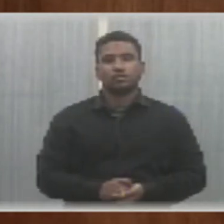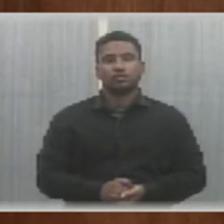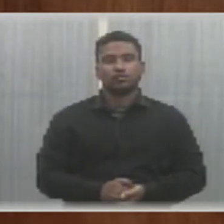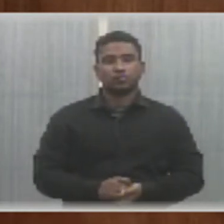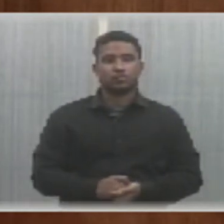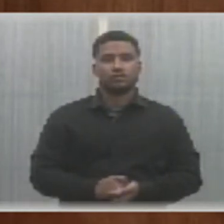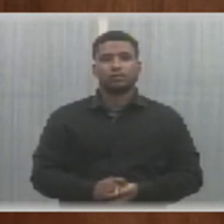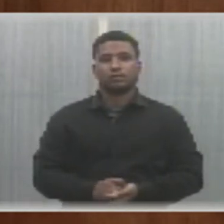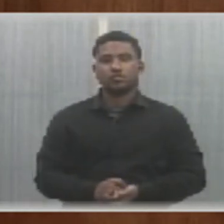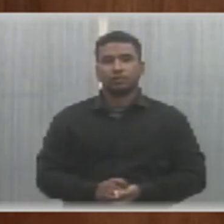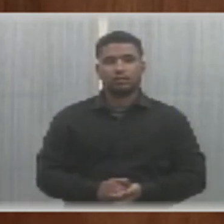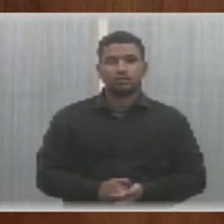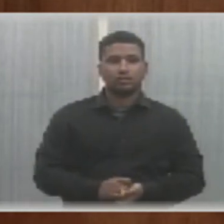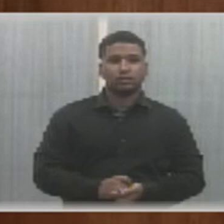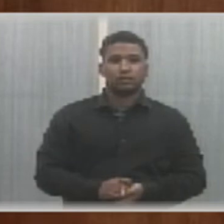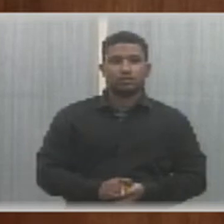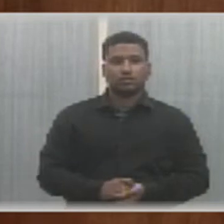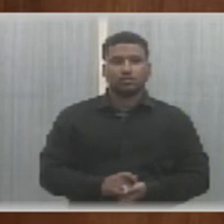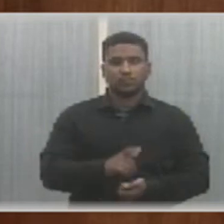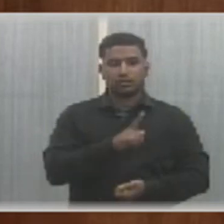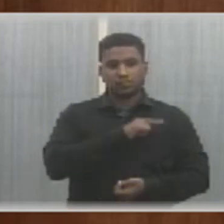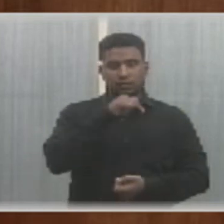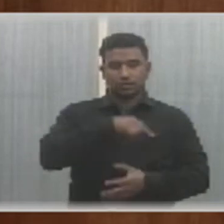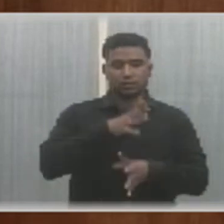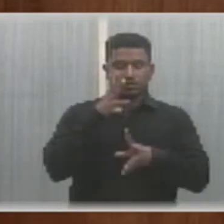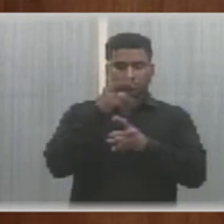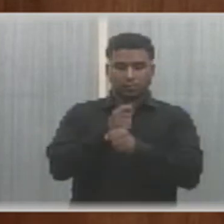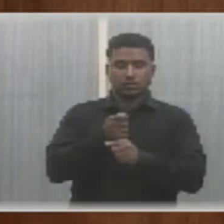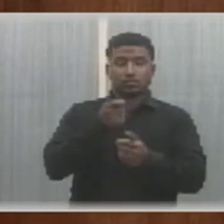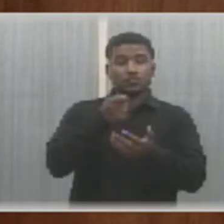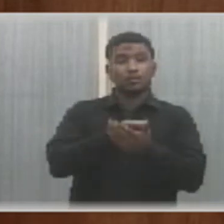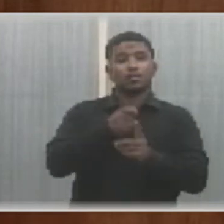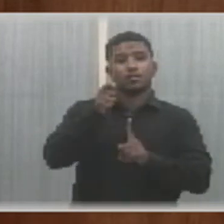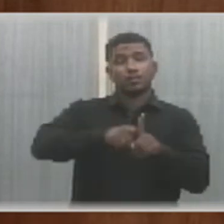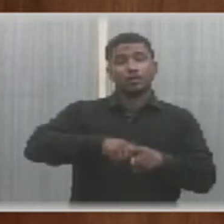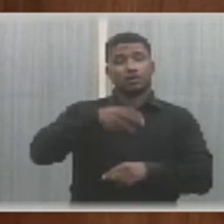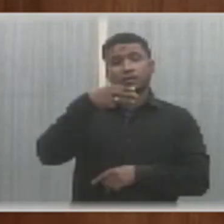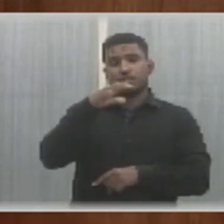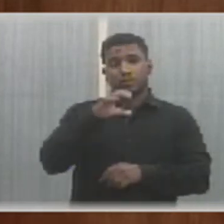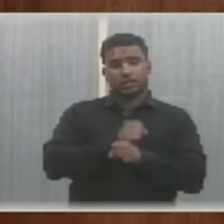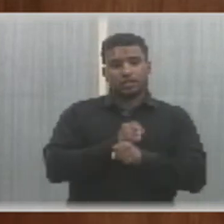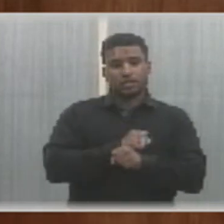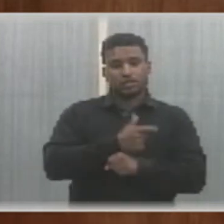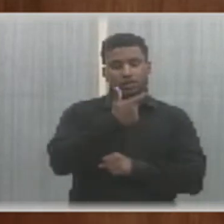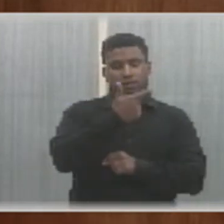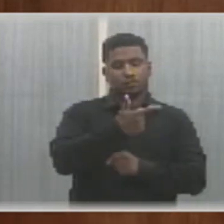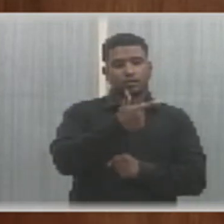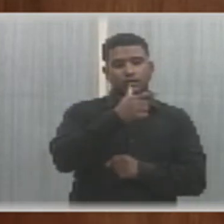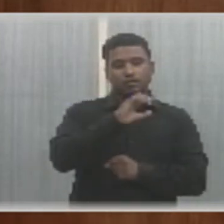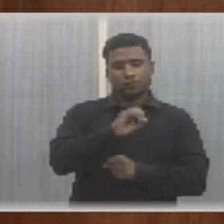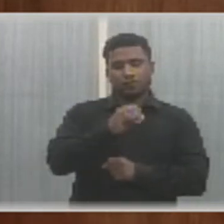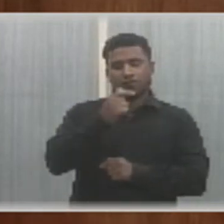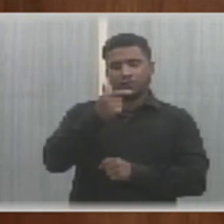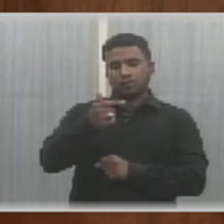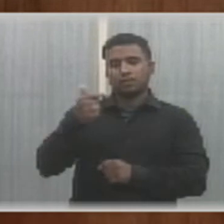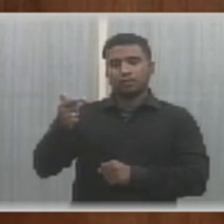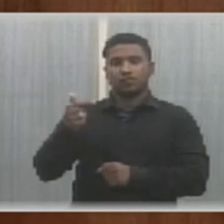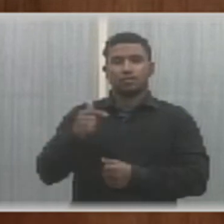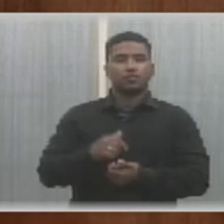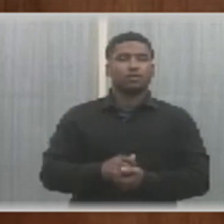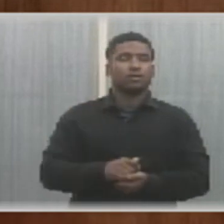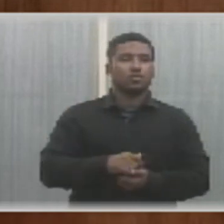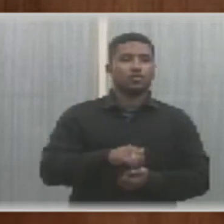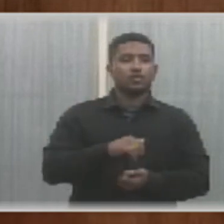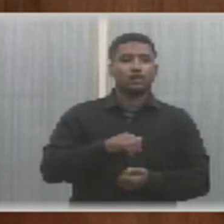Temos aqui a prestação de contas referente ao mês de março de 2022 da Fundação